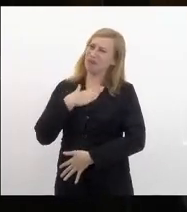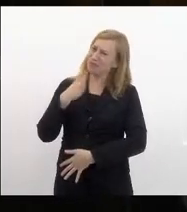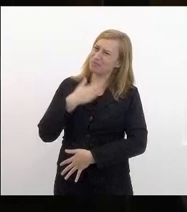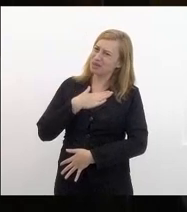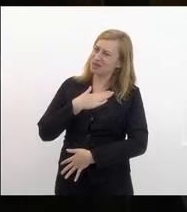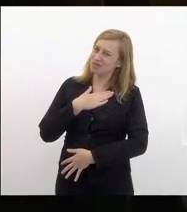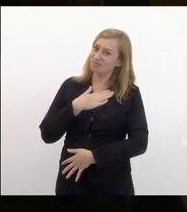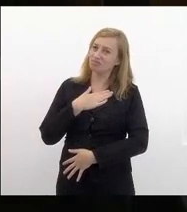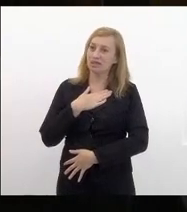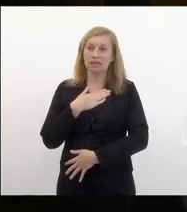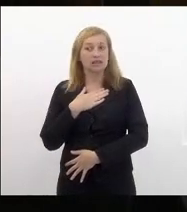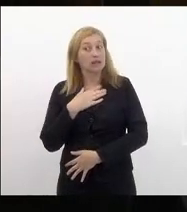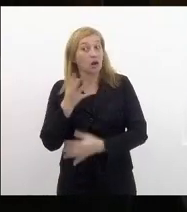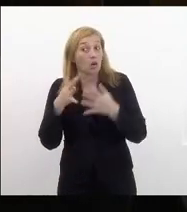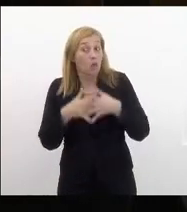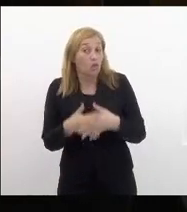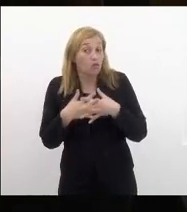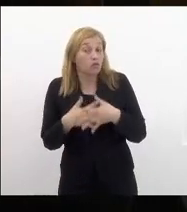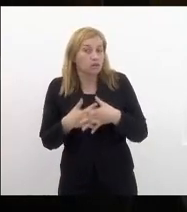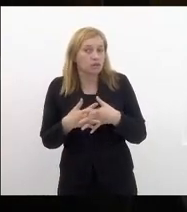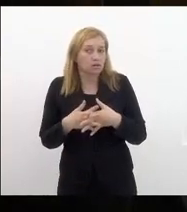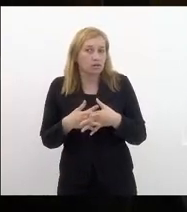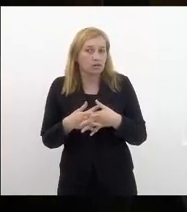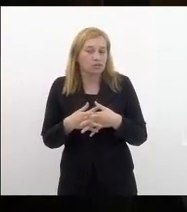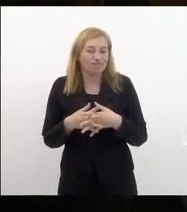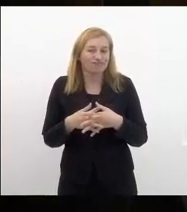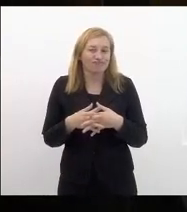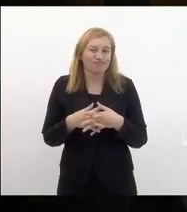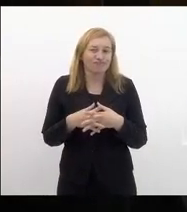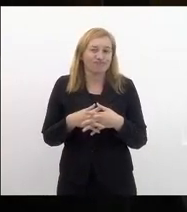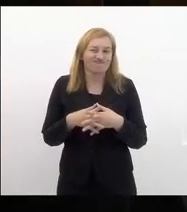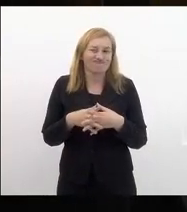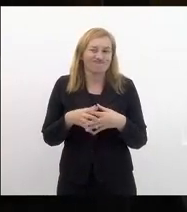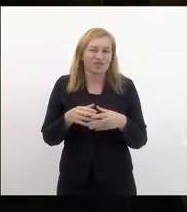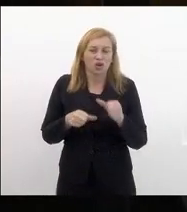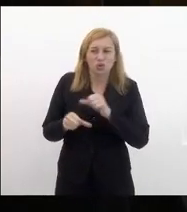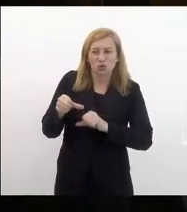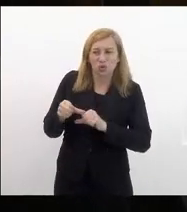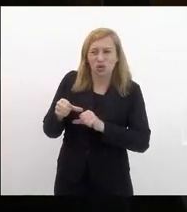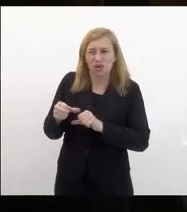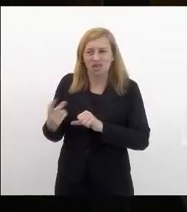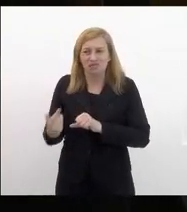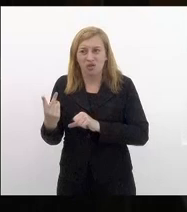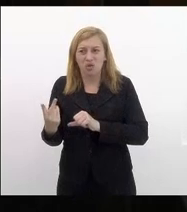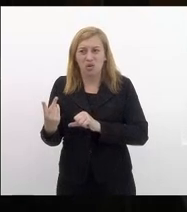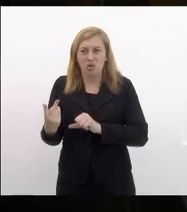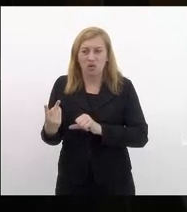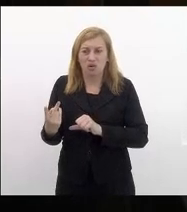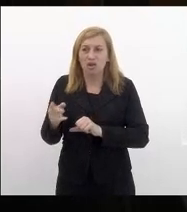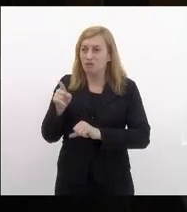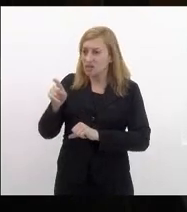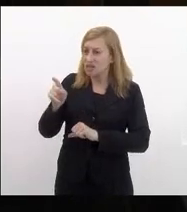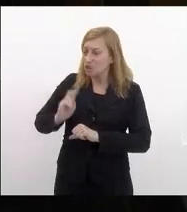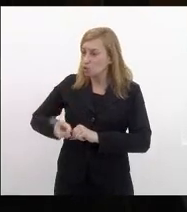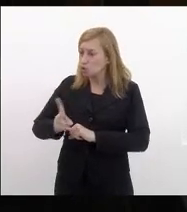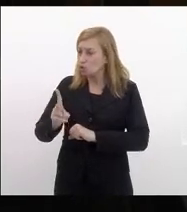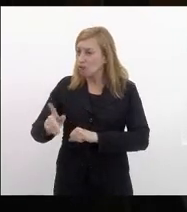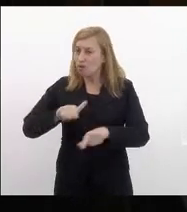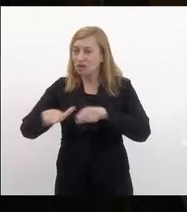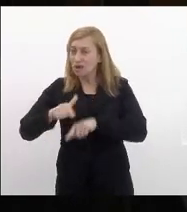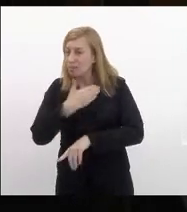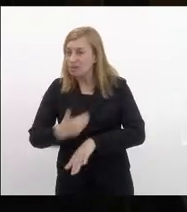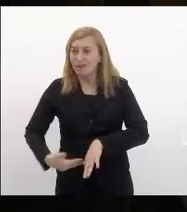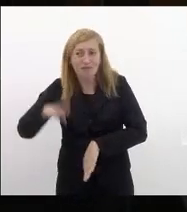uma grande contradição e é uma inversão de prioridades a prioridade maior é você manter os serviços públicos que são